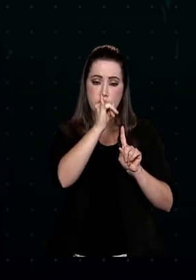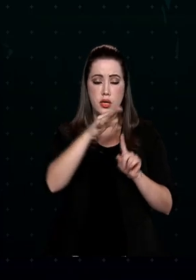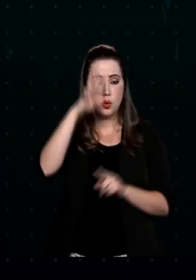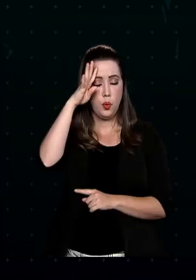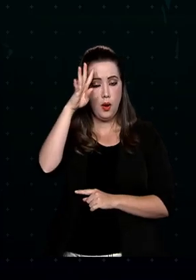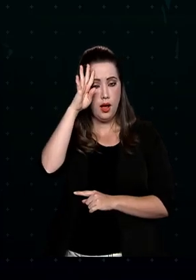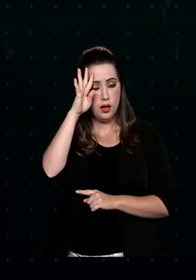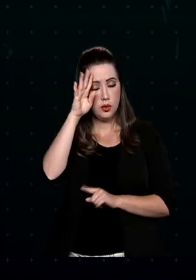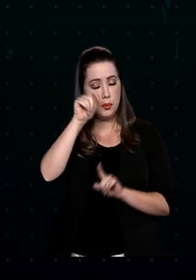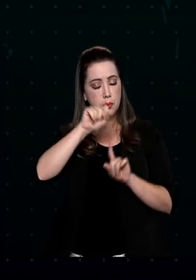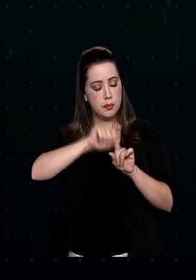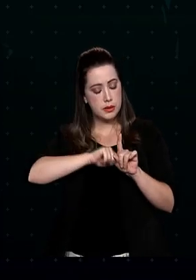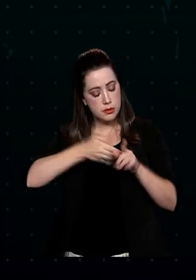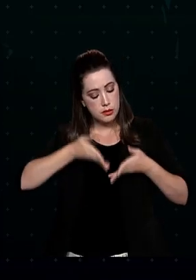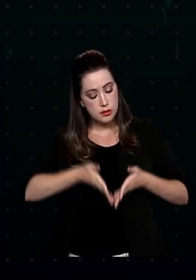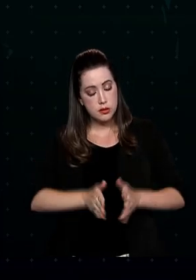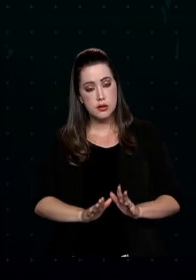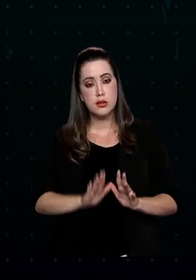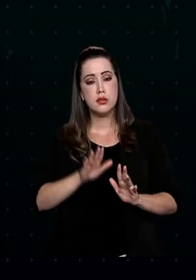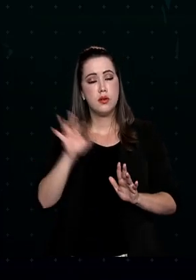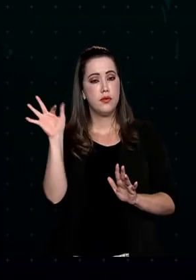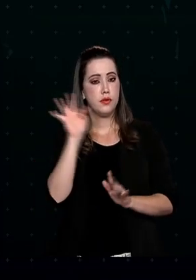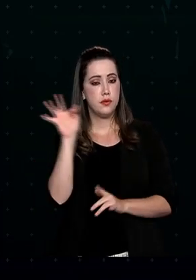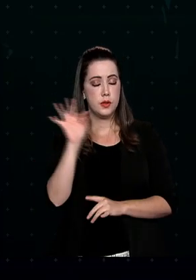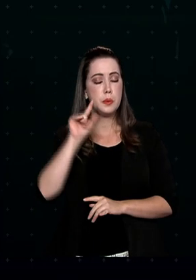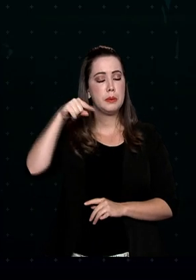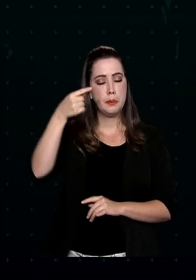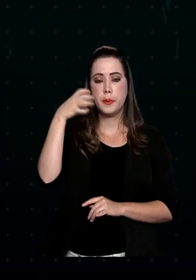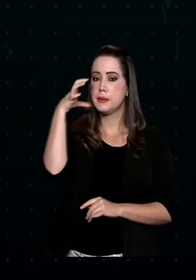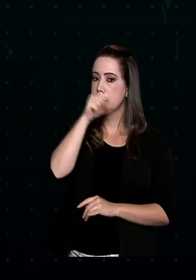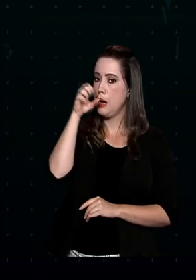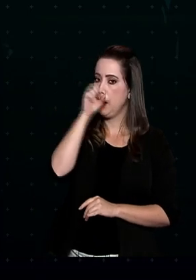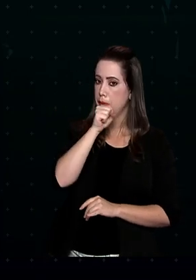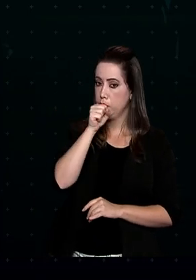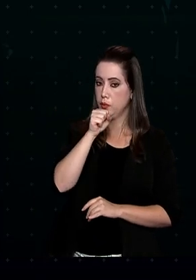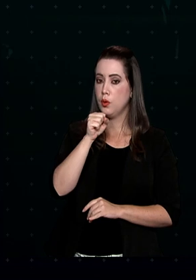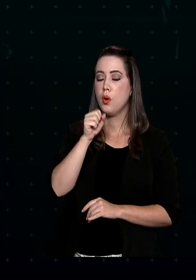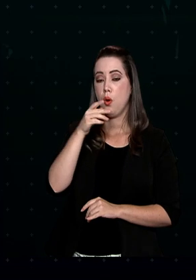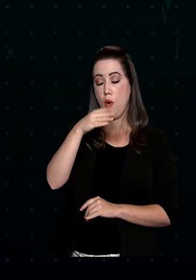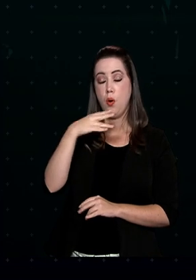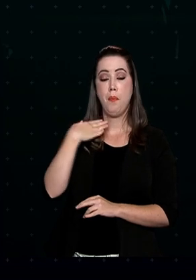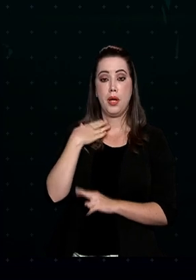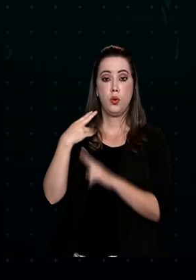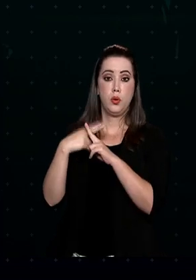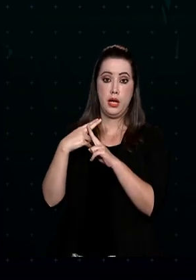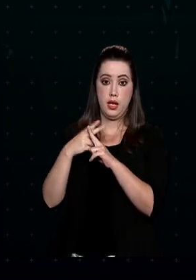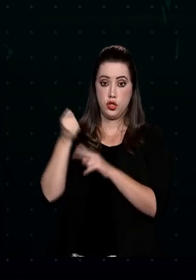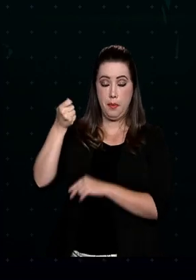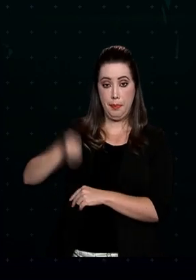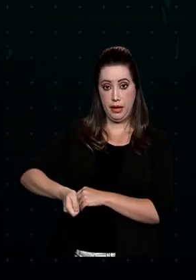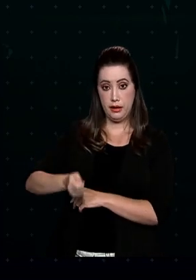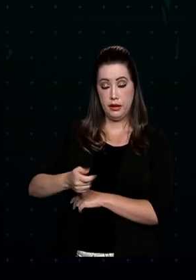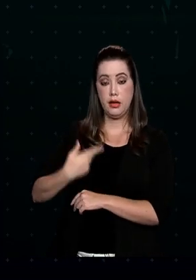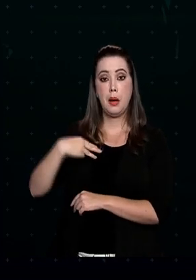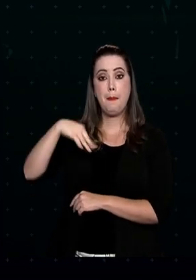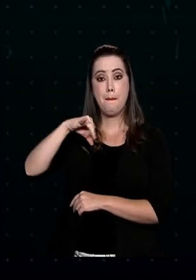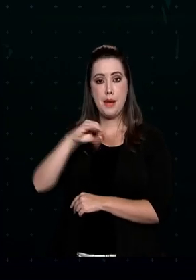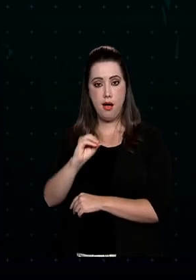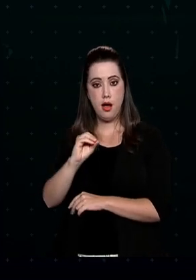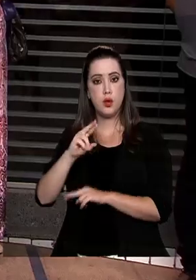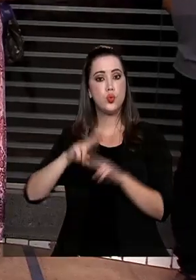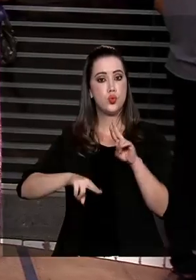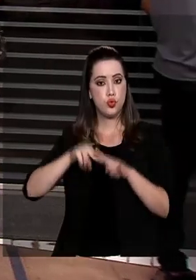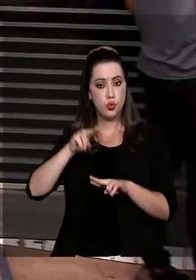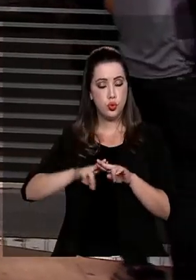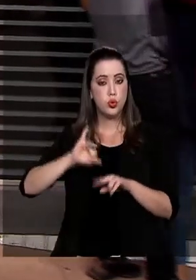em fevereiro e assim por diante, sendo que no sábado a Caixa pagará o auxílio para os nascidos em maio, junho e